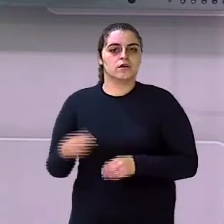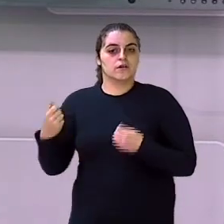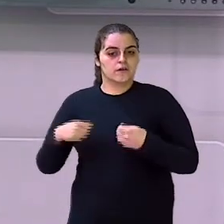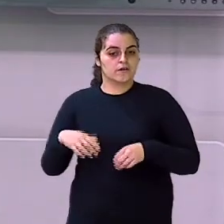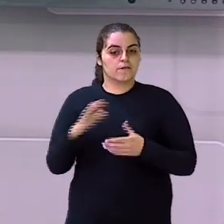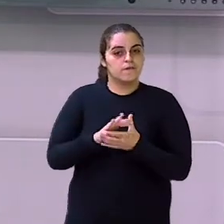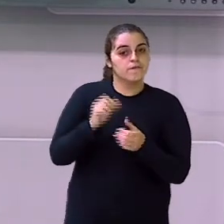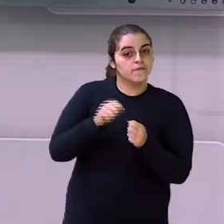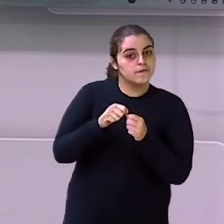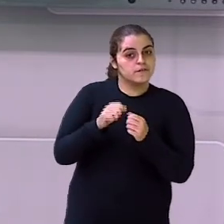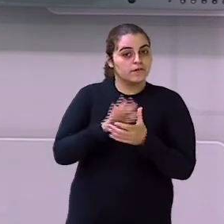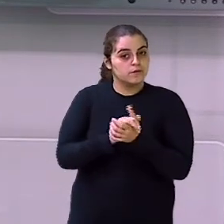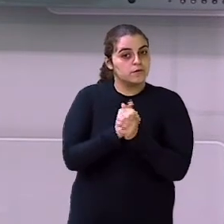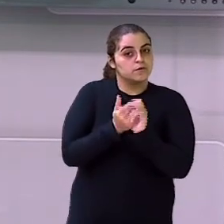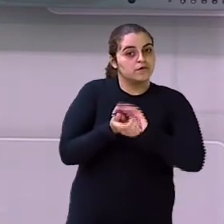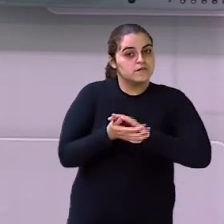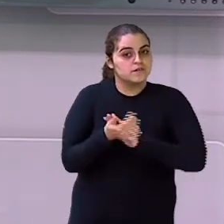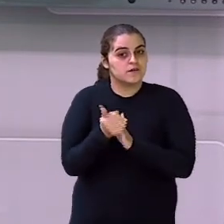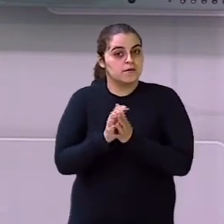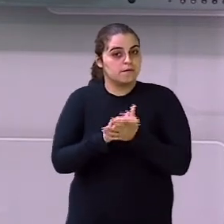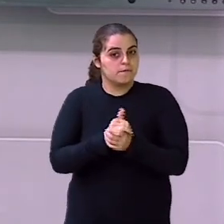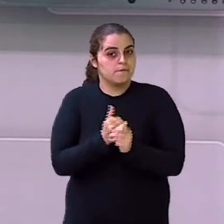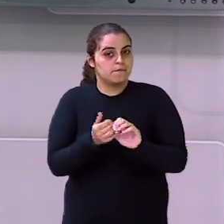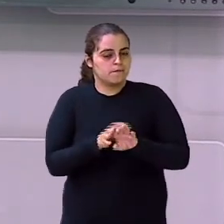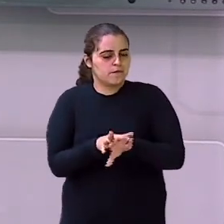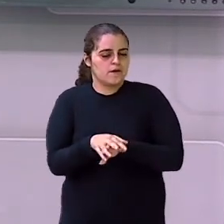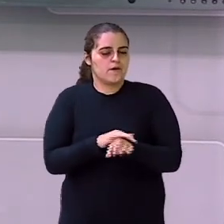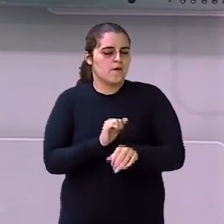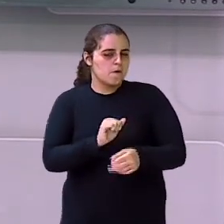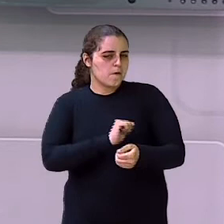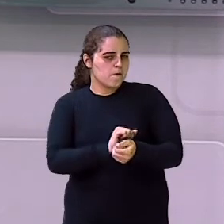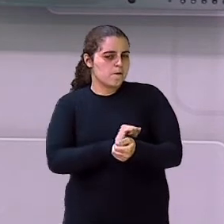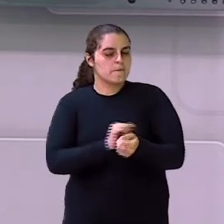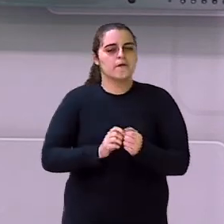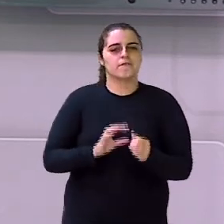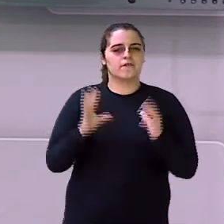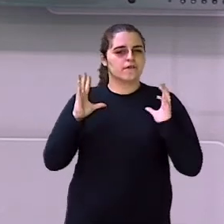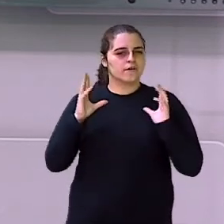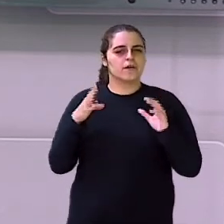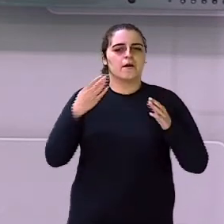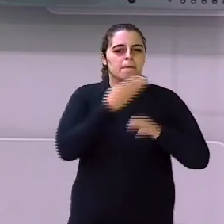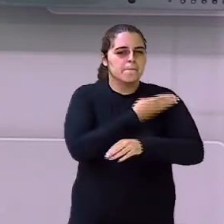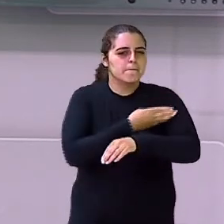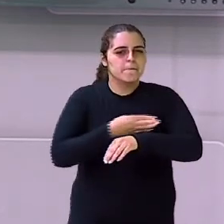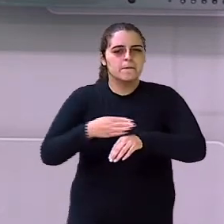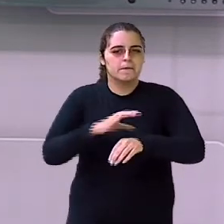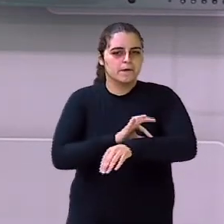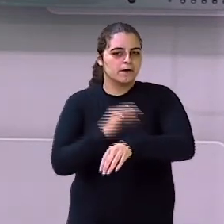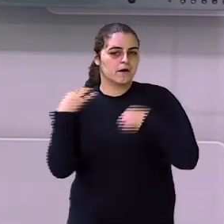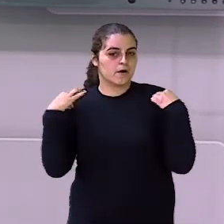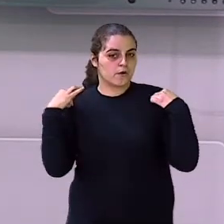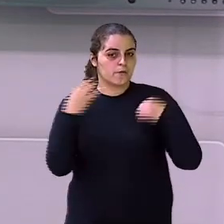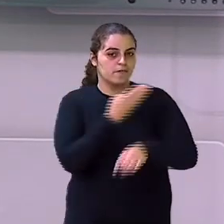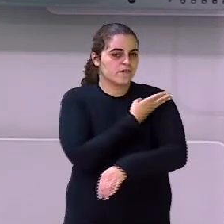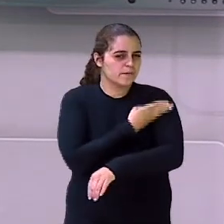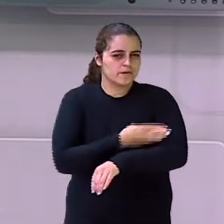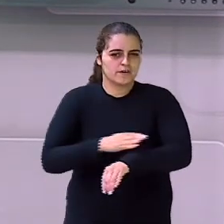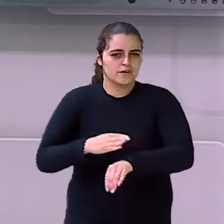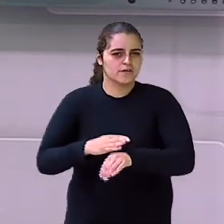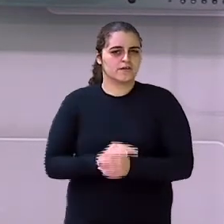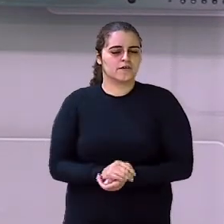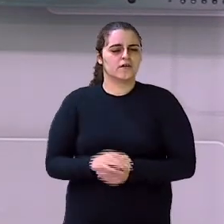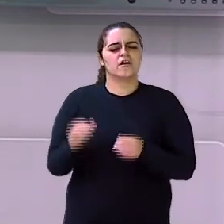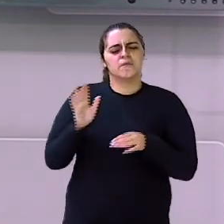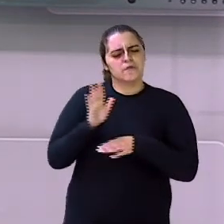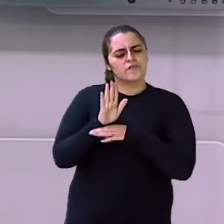produzir Um sabão Que é muito bom Deixa as roupas Branquinhas Que a professora Já usou E ajuda ainda Alguma família Que pode estar